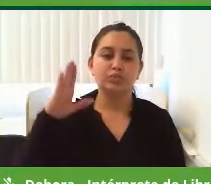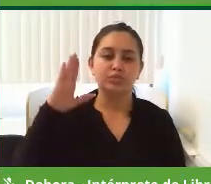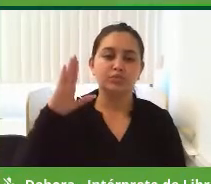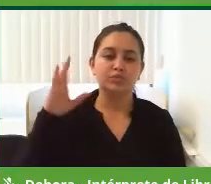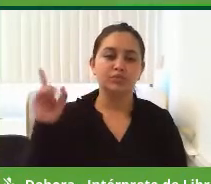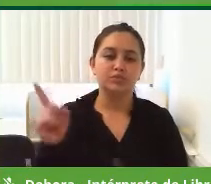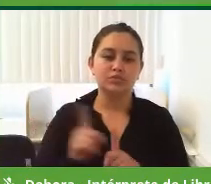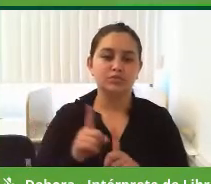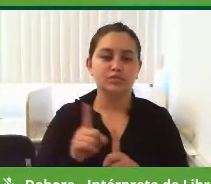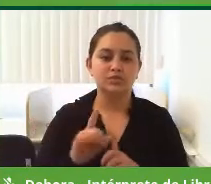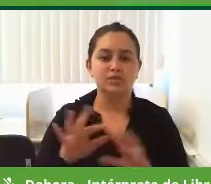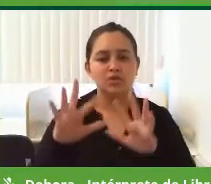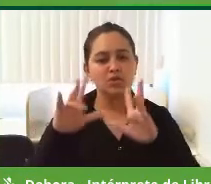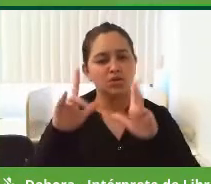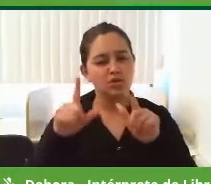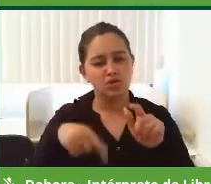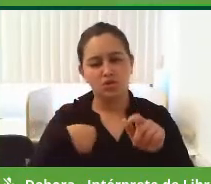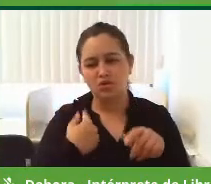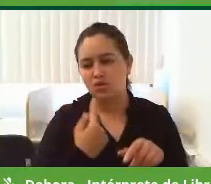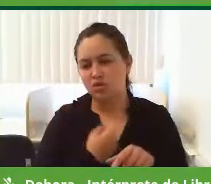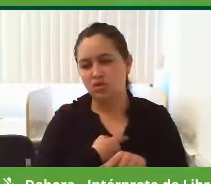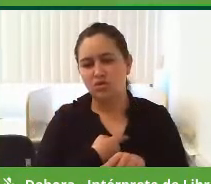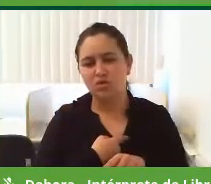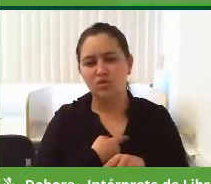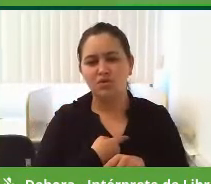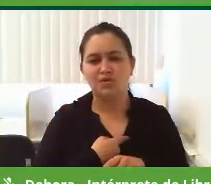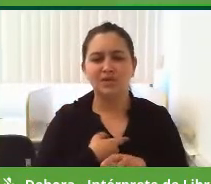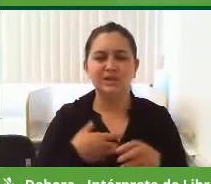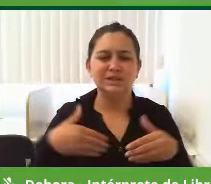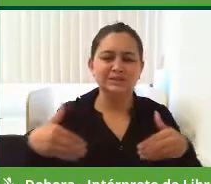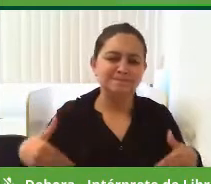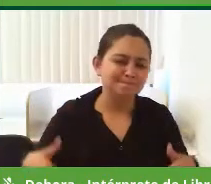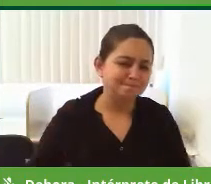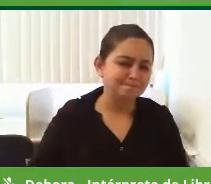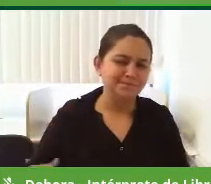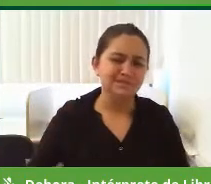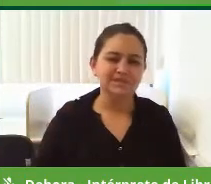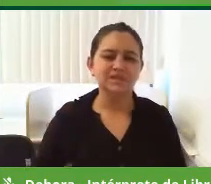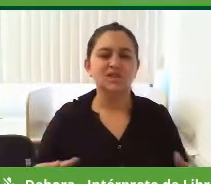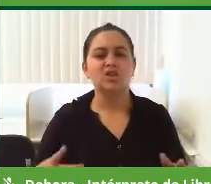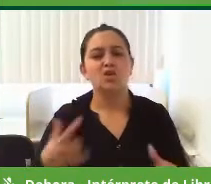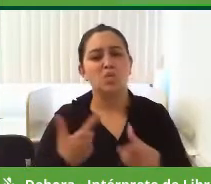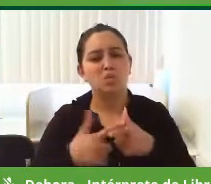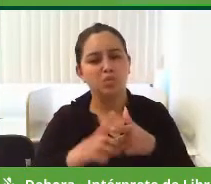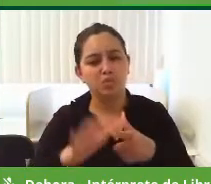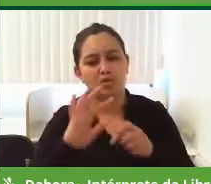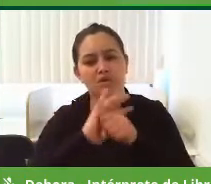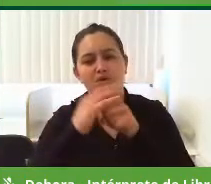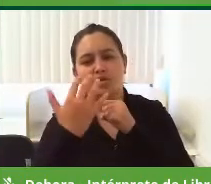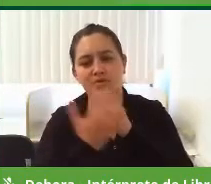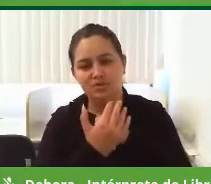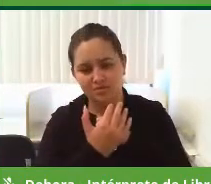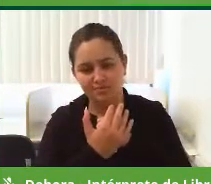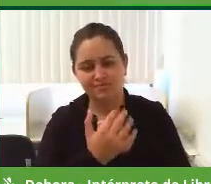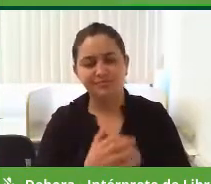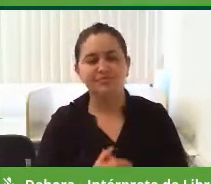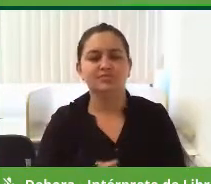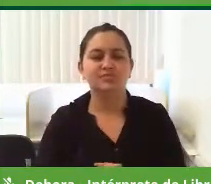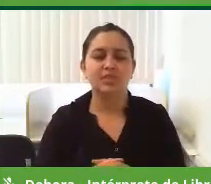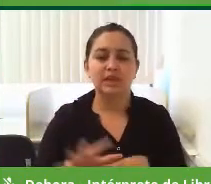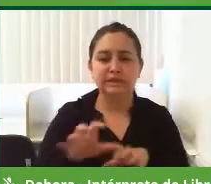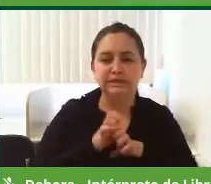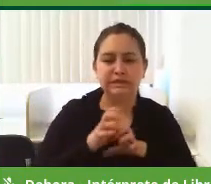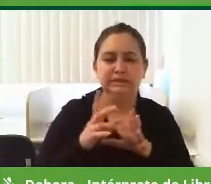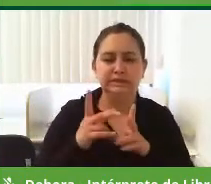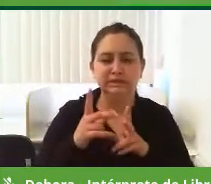Candidato, todos nós estamos sofrendo com a pandemia do Covid-19. Temos